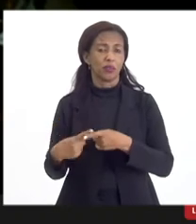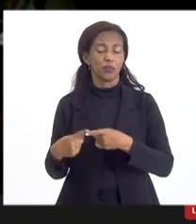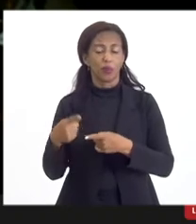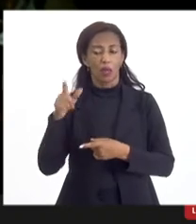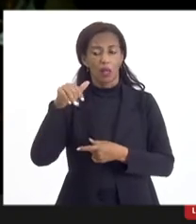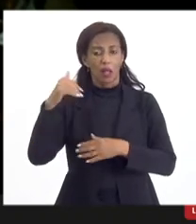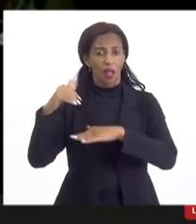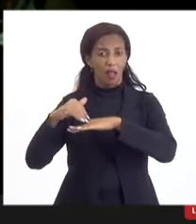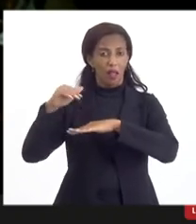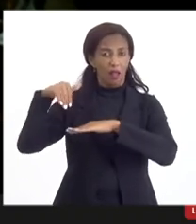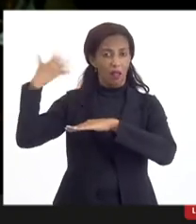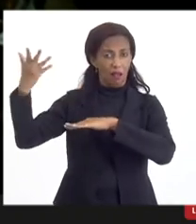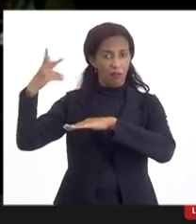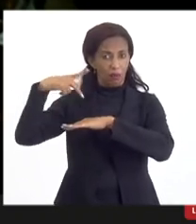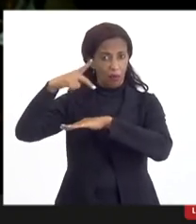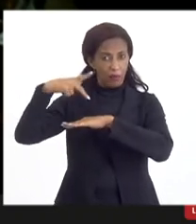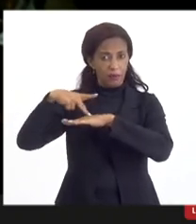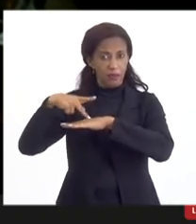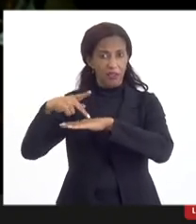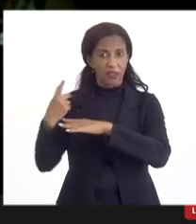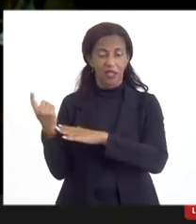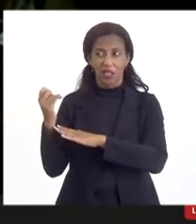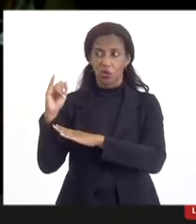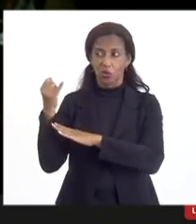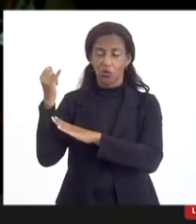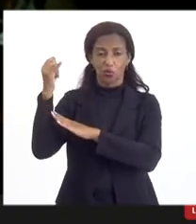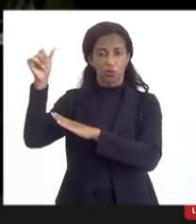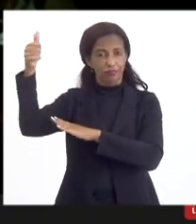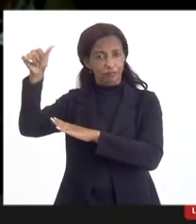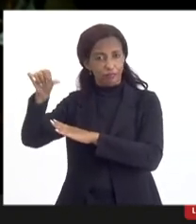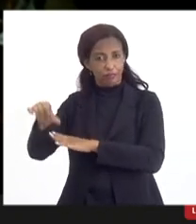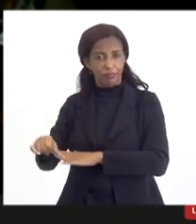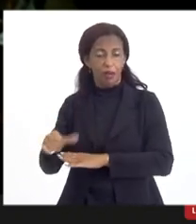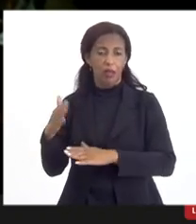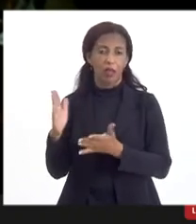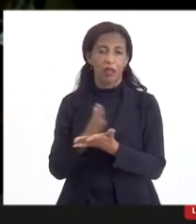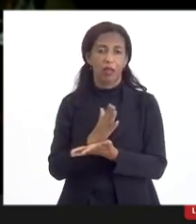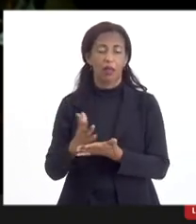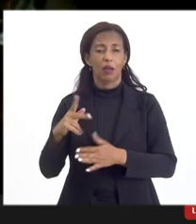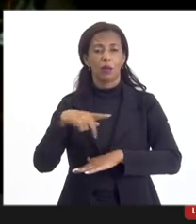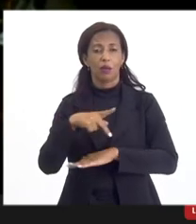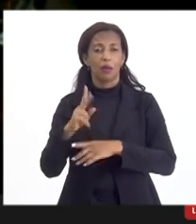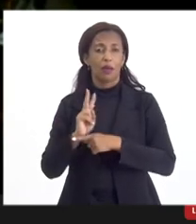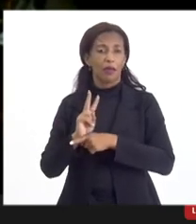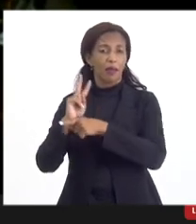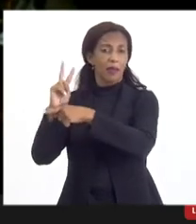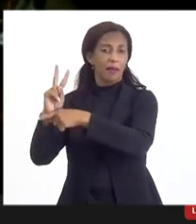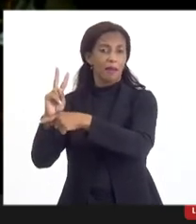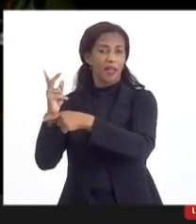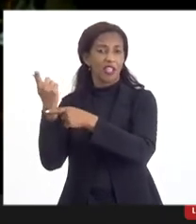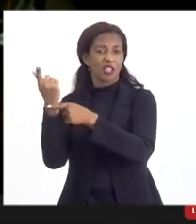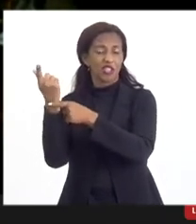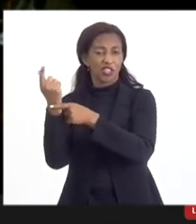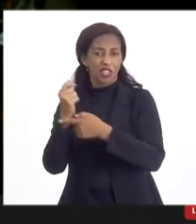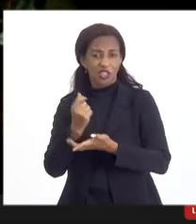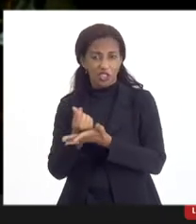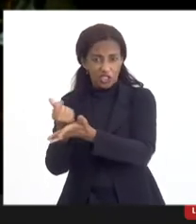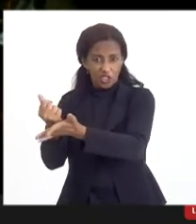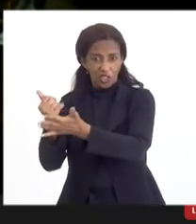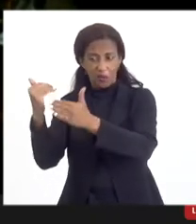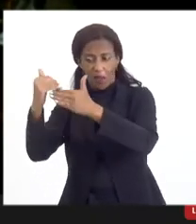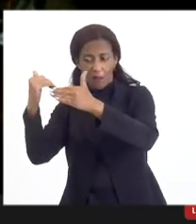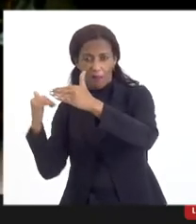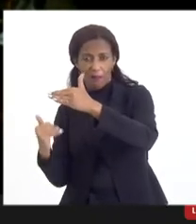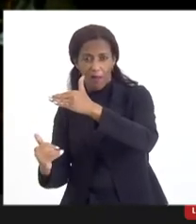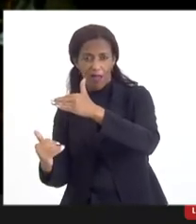fornecedor lá de fora, como muitas vezes tem juros negativos, porque em alguns países eles emprestam dinheiro abaixo da inflação daquele país,